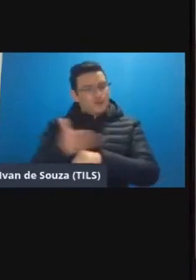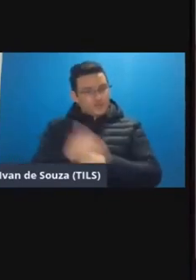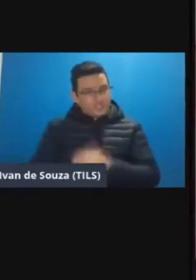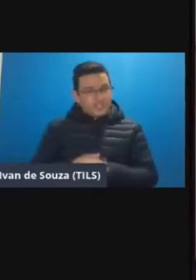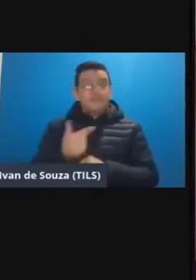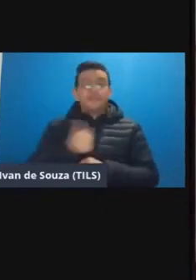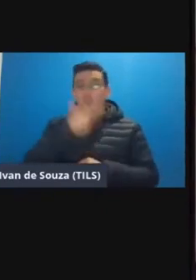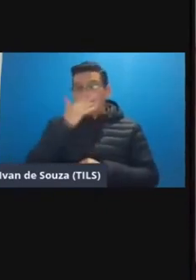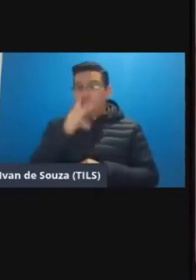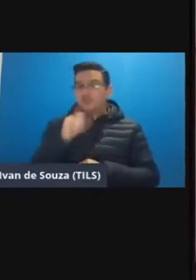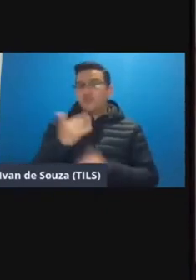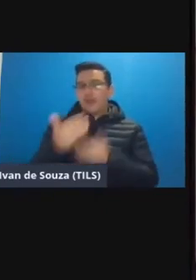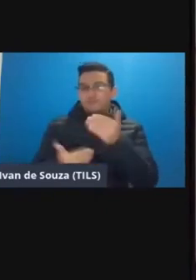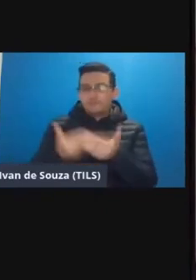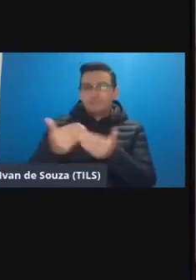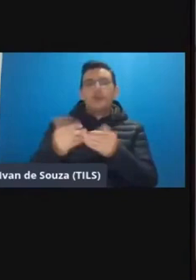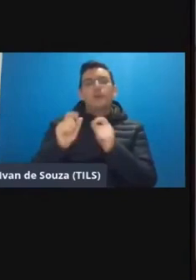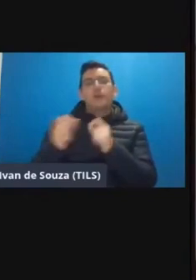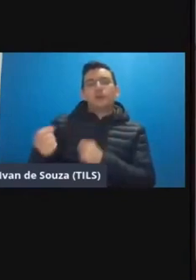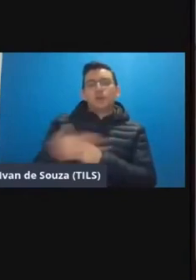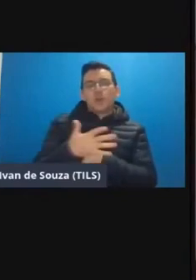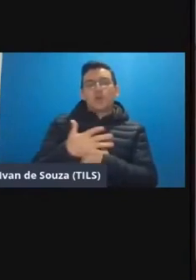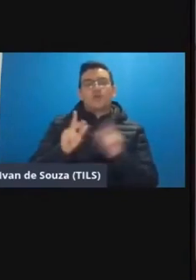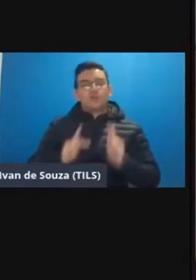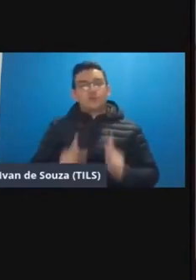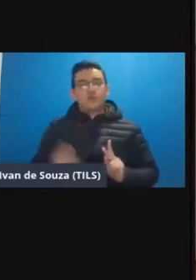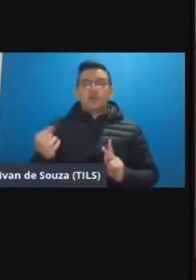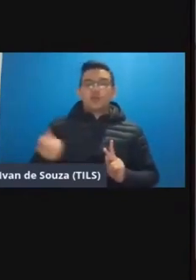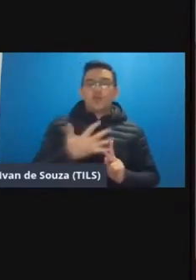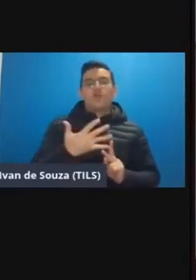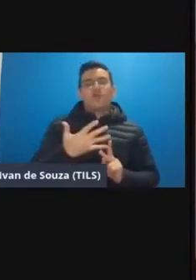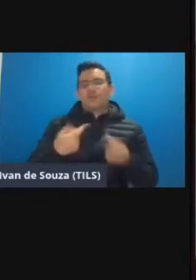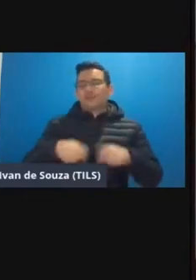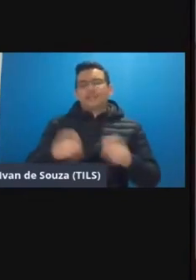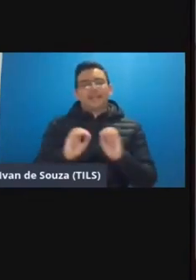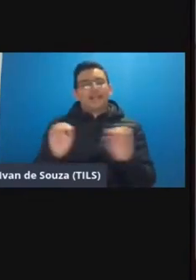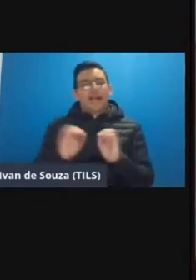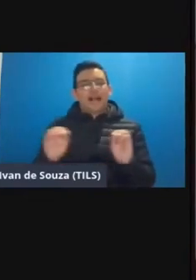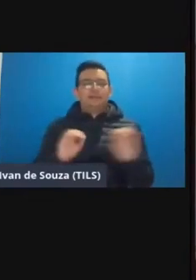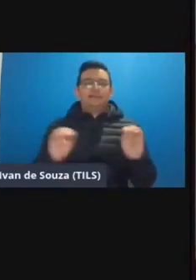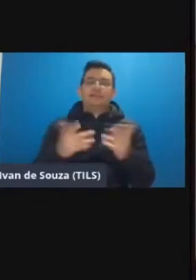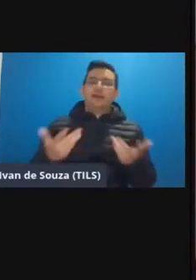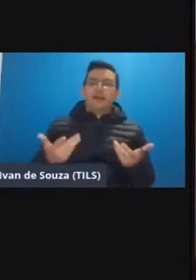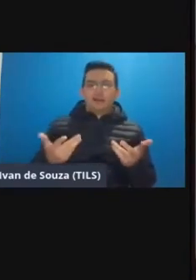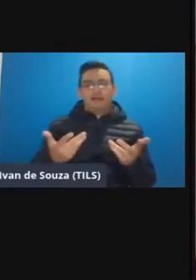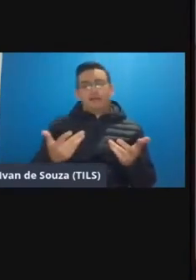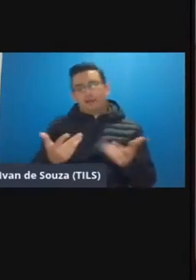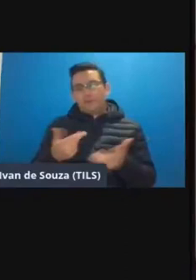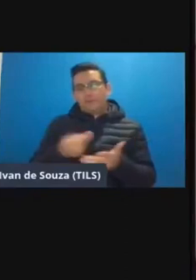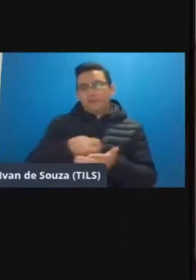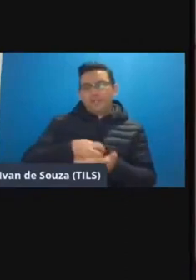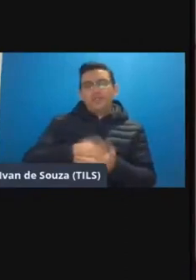a gente vai colocando essa esse novo posicionamento e não precisa ser nada né embatido mas sim